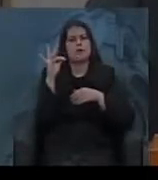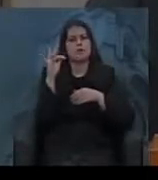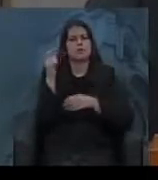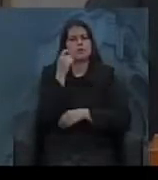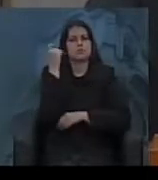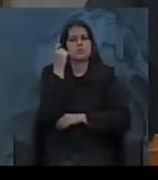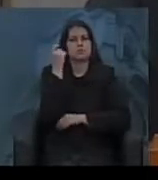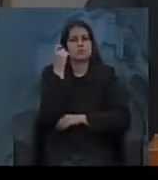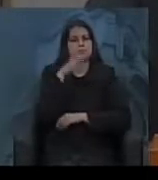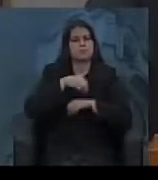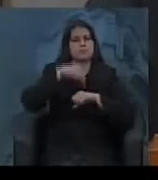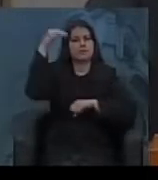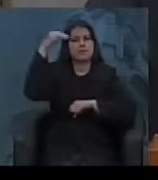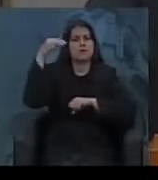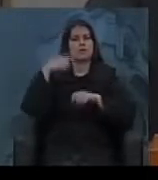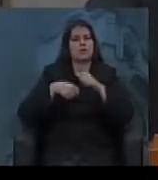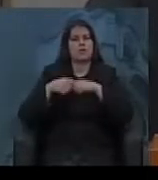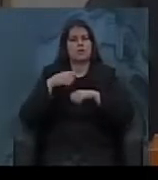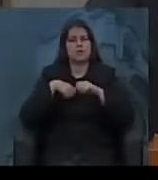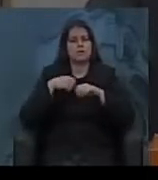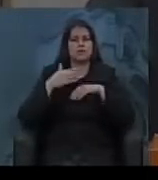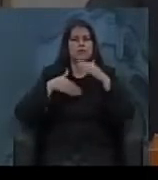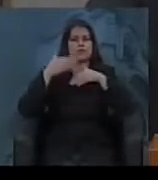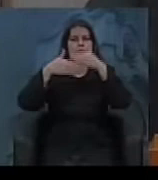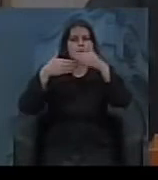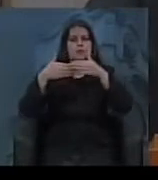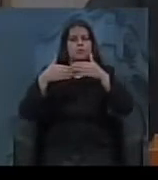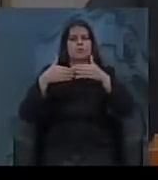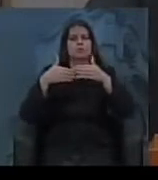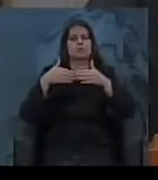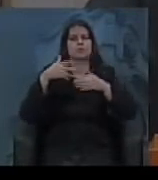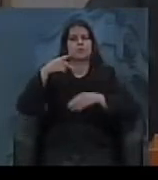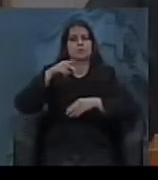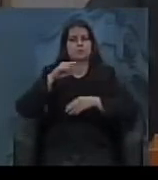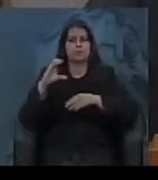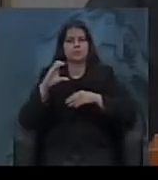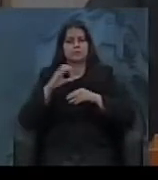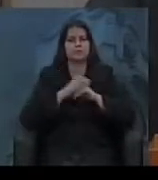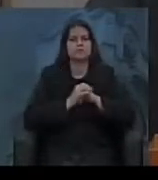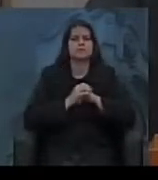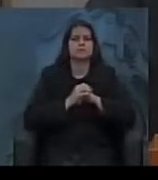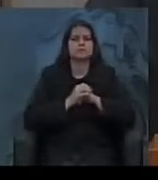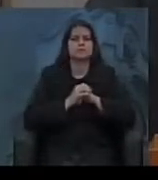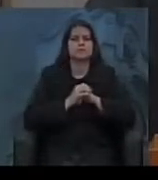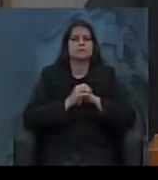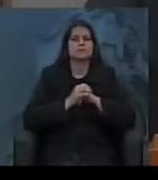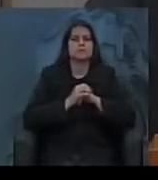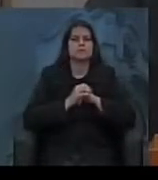mestrado em Economia do Desenvolvimento pela Pontifícia Universidade Católica,